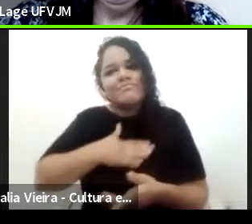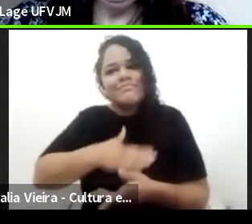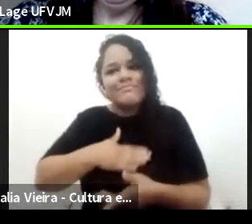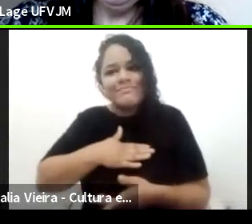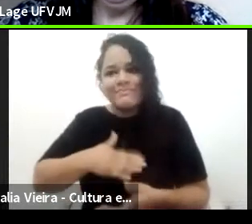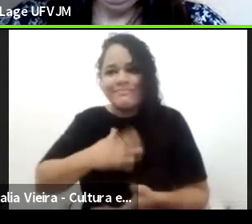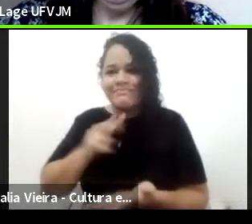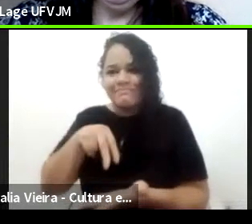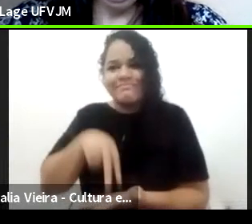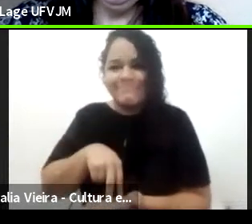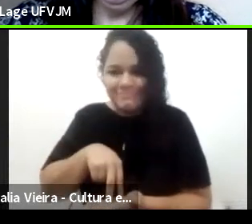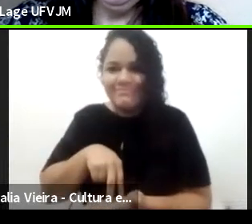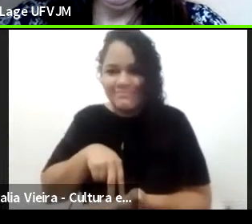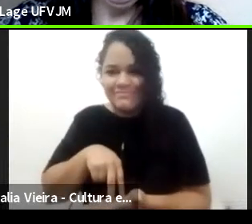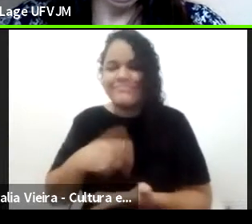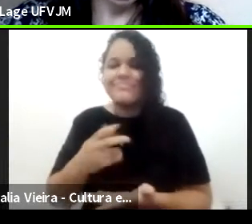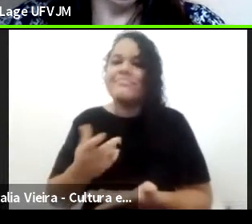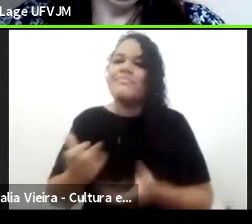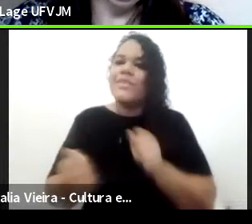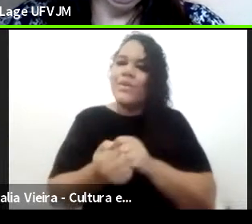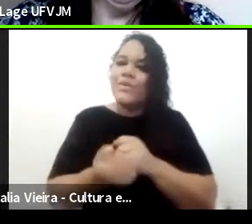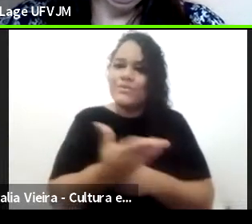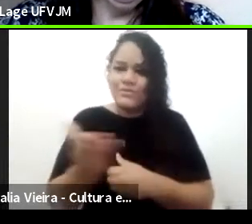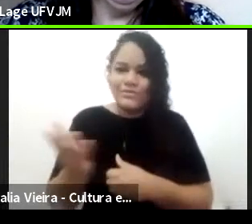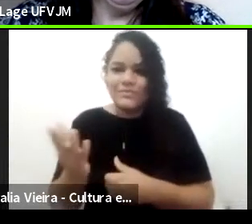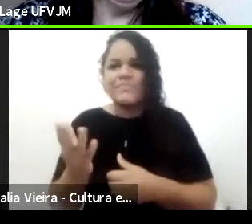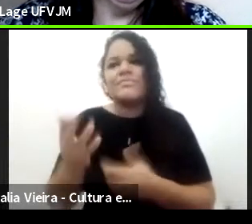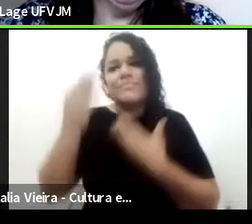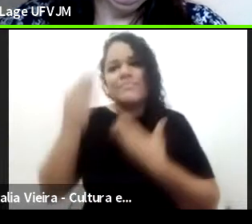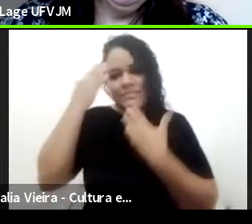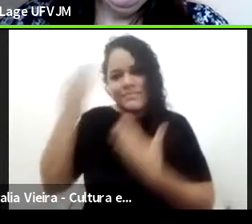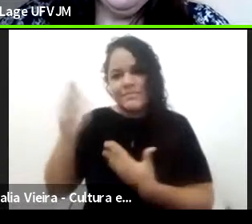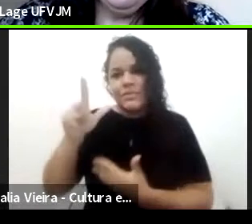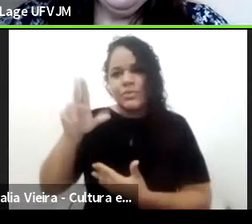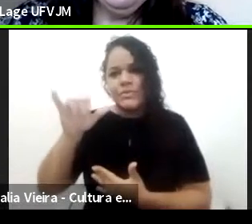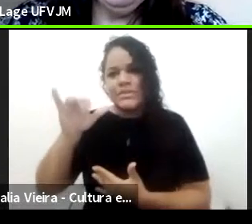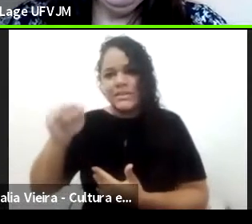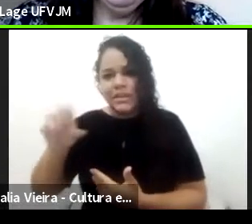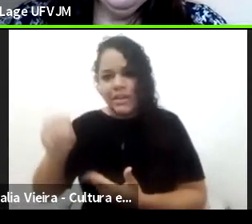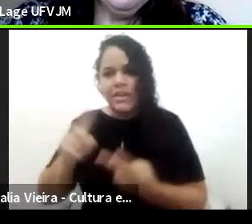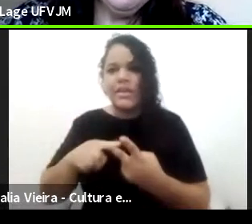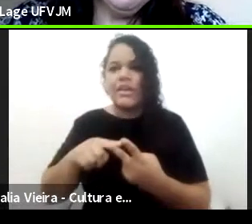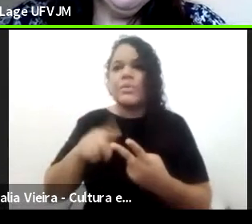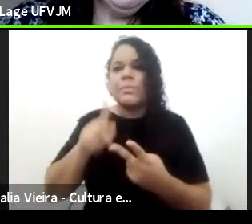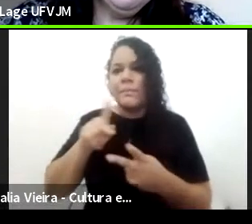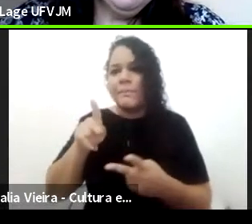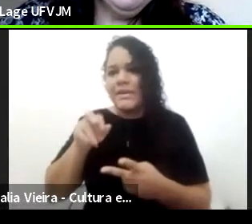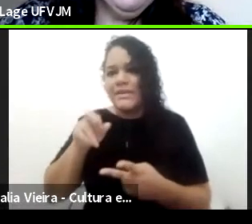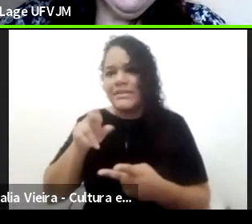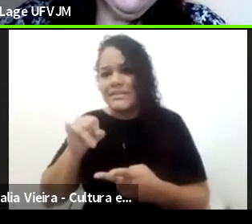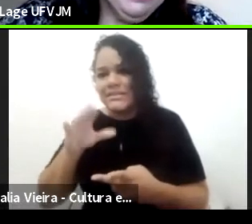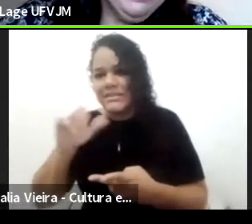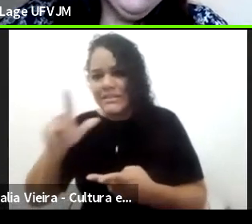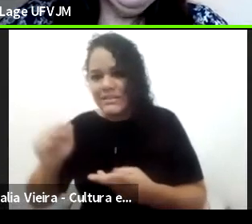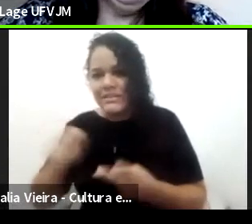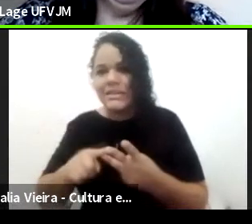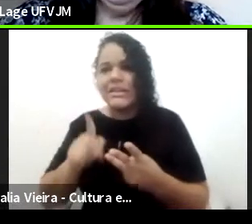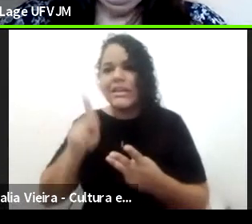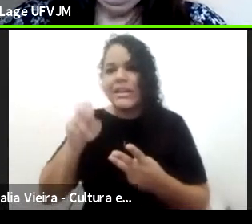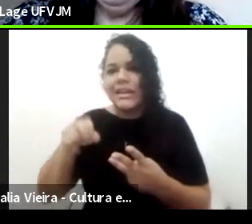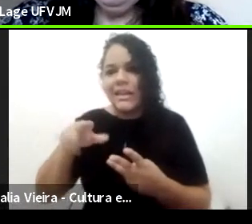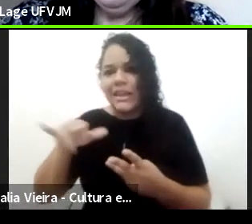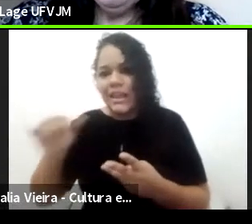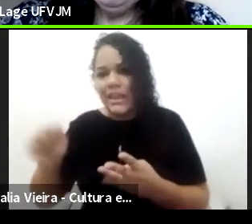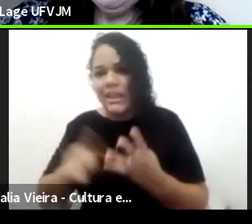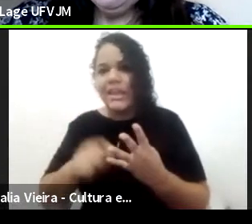Então, é uma honra estar aqui. Agradeço, Luciano, agradeço a Priscila, a Kênia, o Sander, a Rai